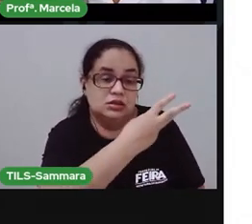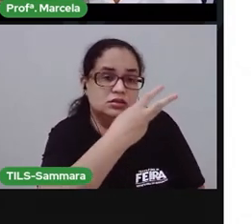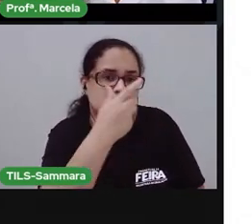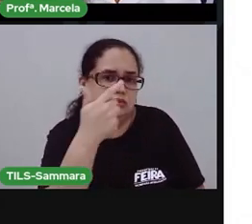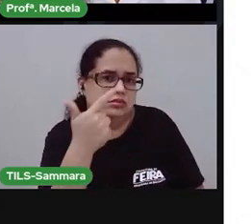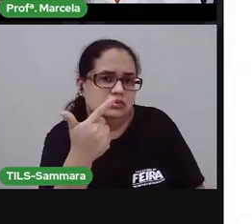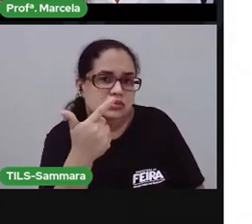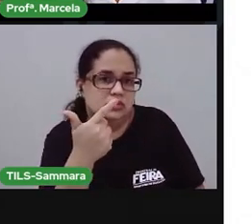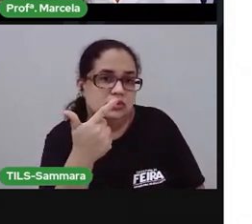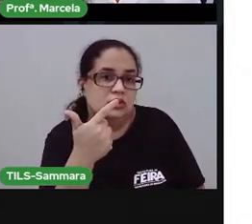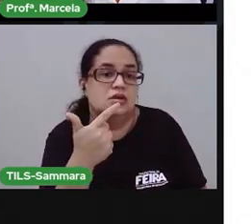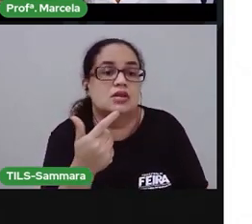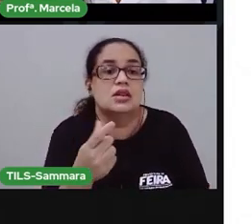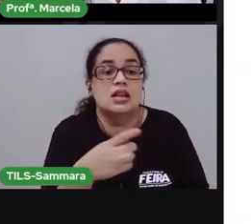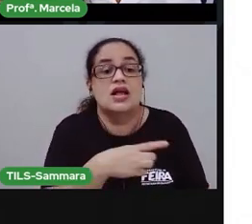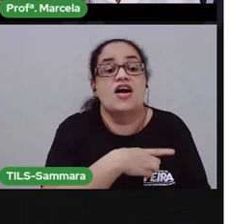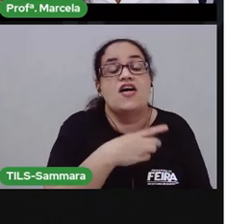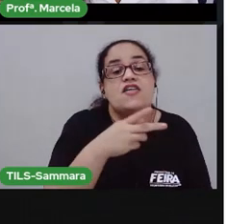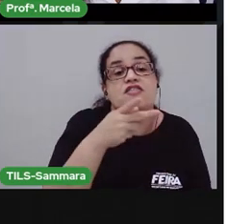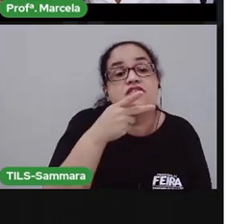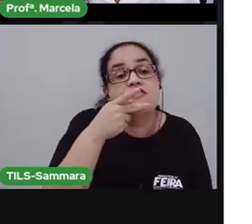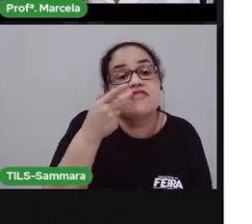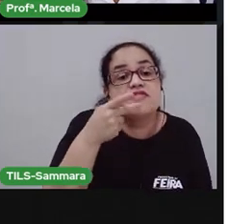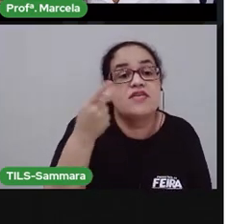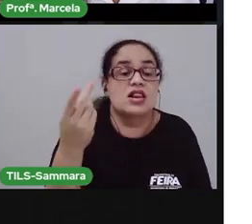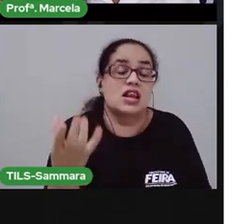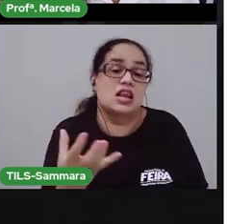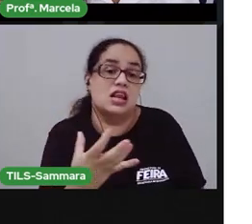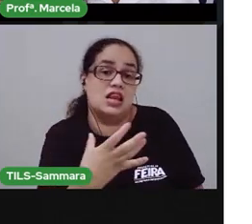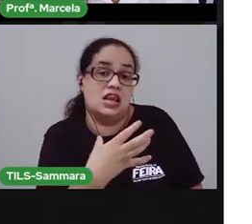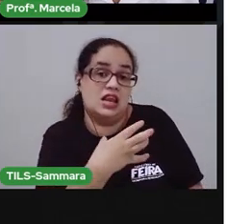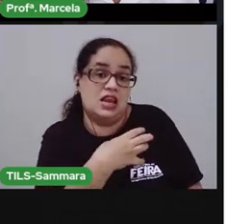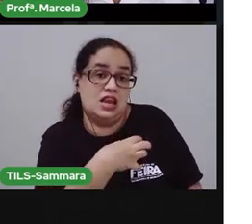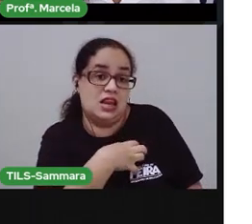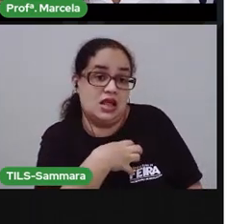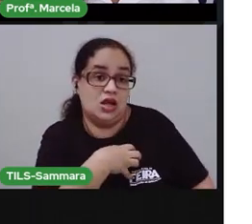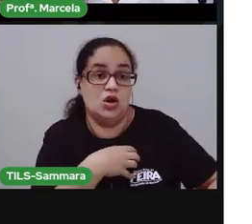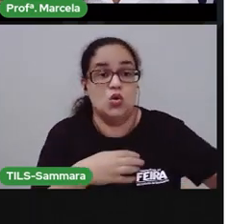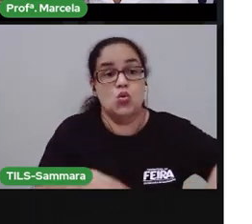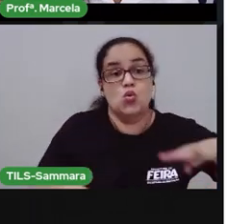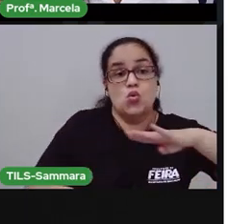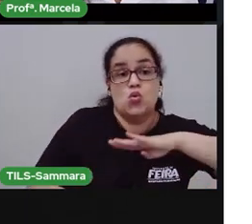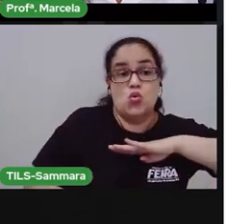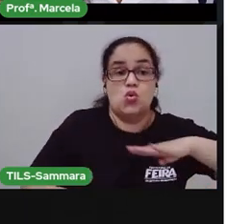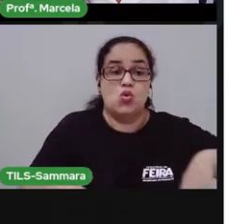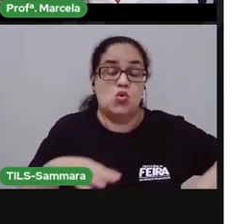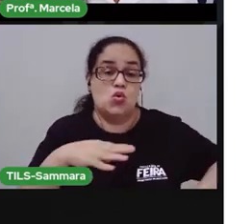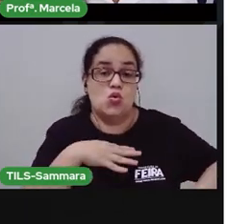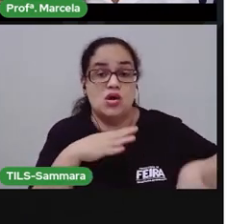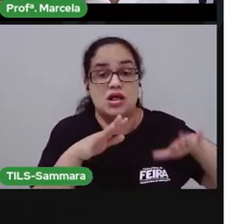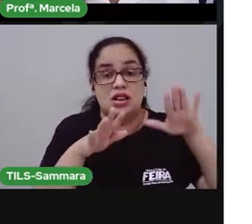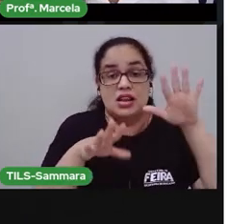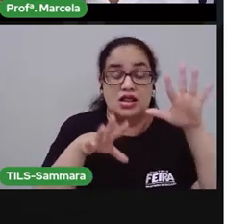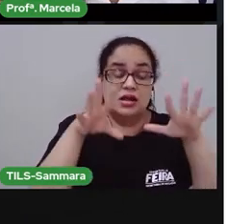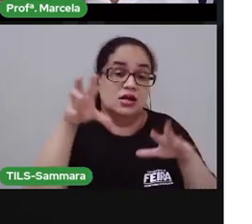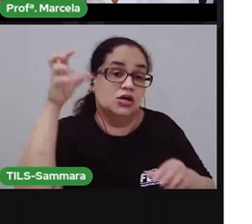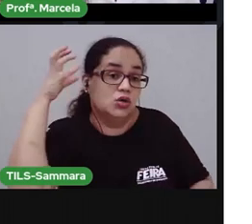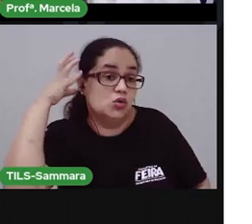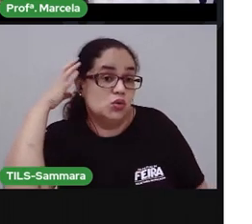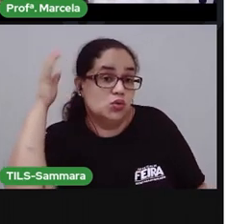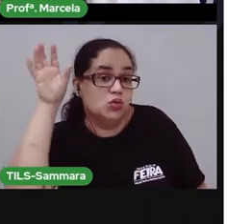né? A gente vai falar sobre os sentidos de corpo humano, tato e audição.